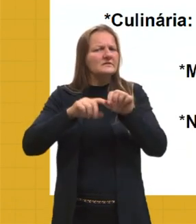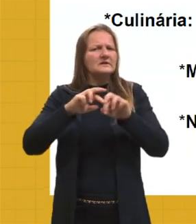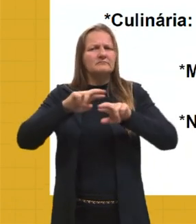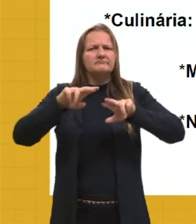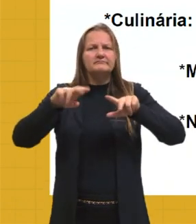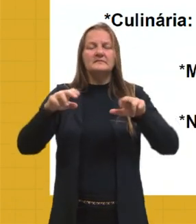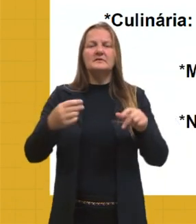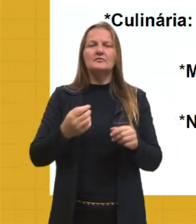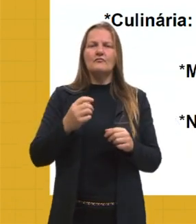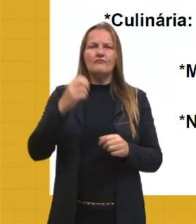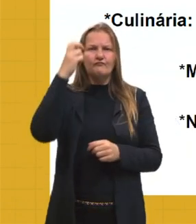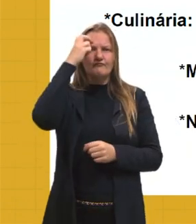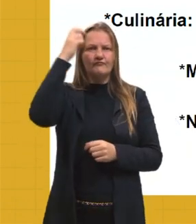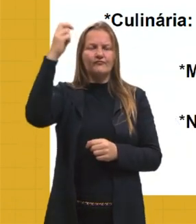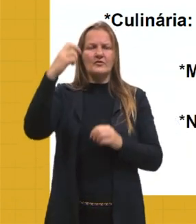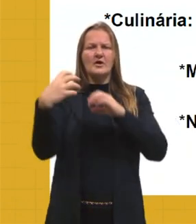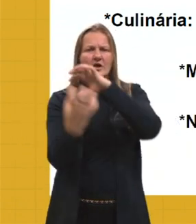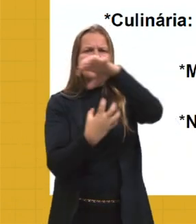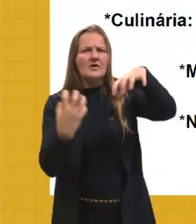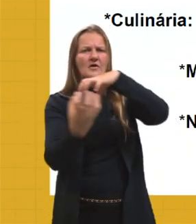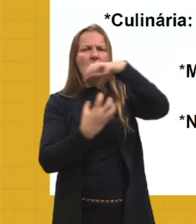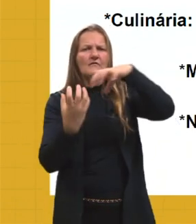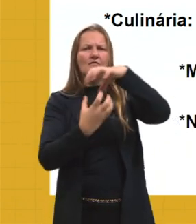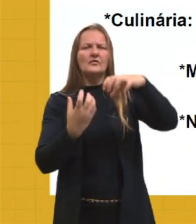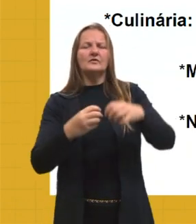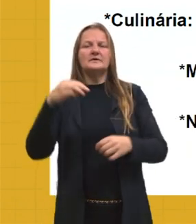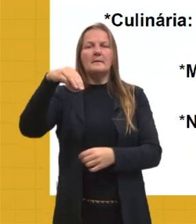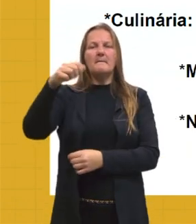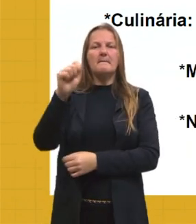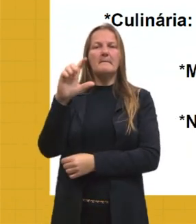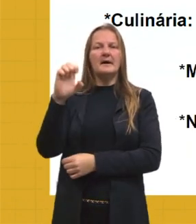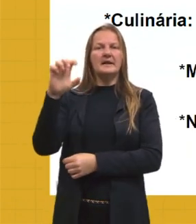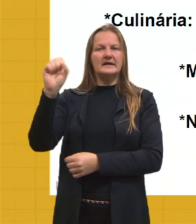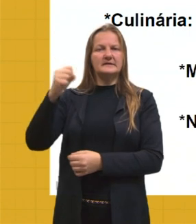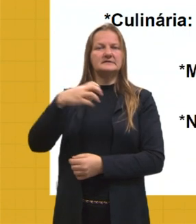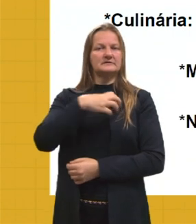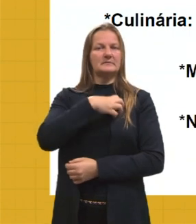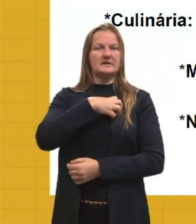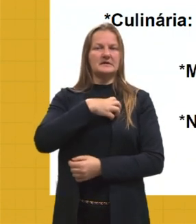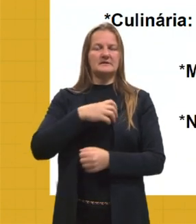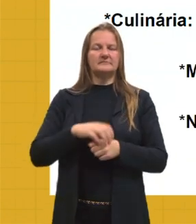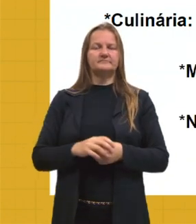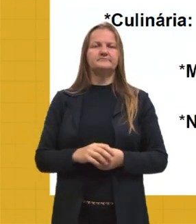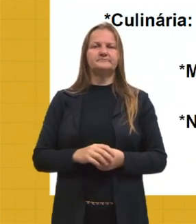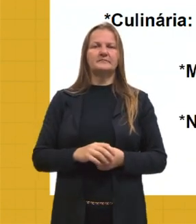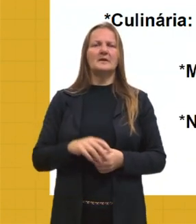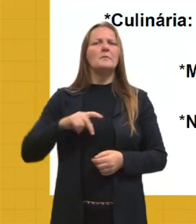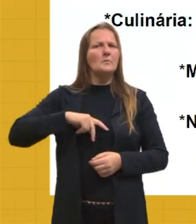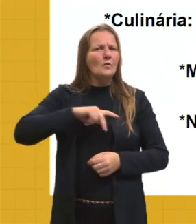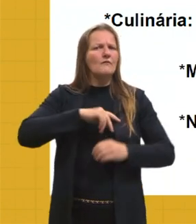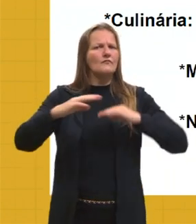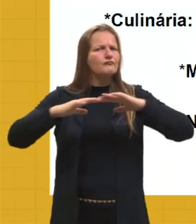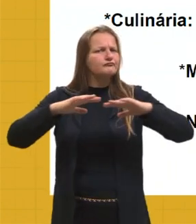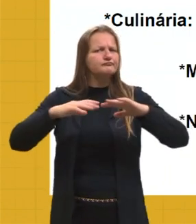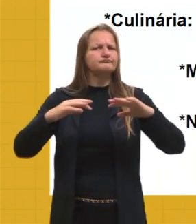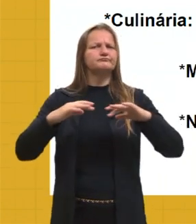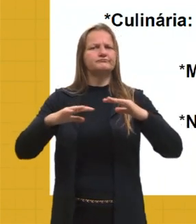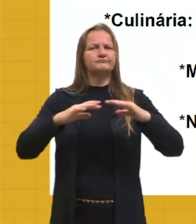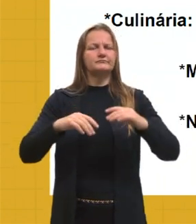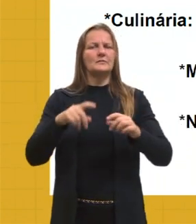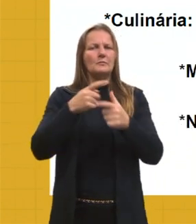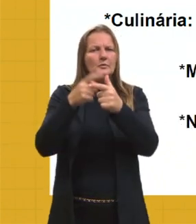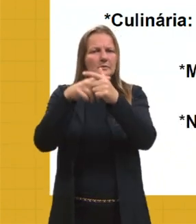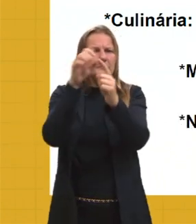ocorrer revoluções, a revolução dos Malês na Bahia, uma revolução muito popular, muito ligada aos